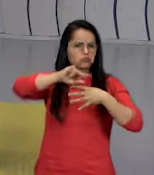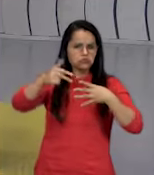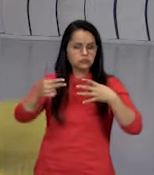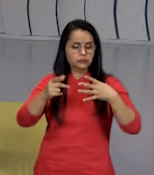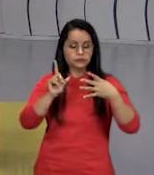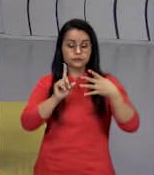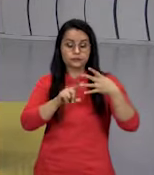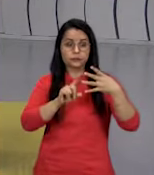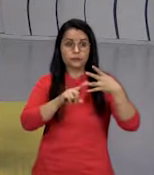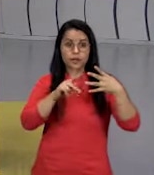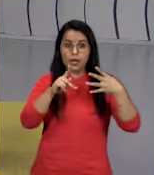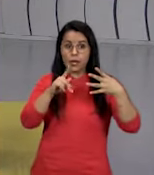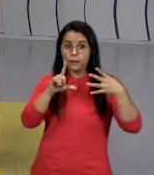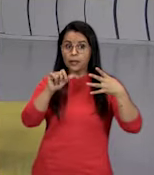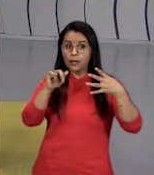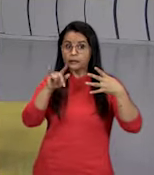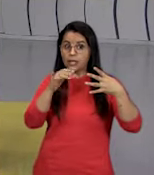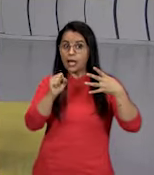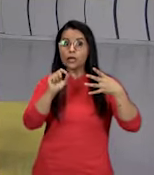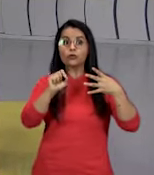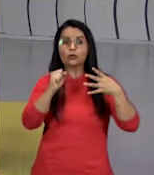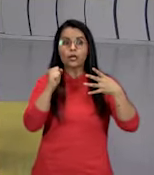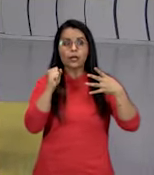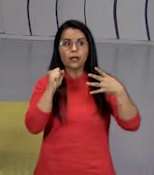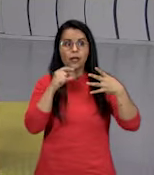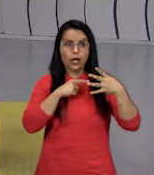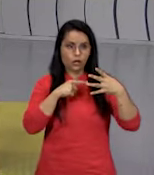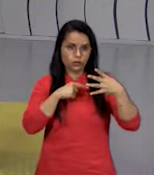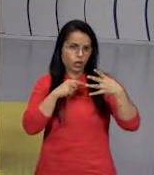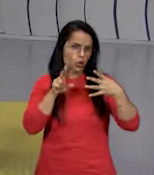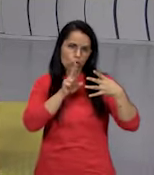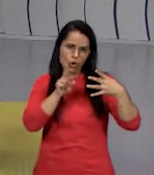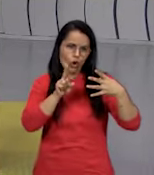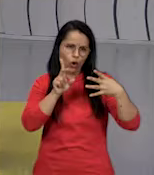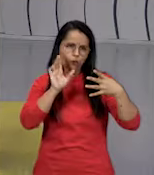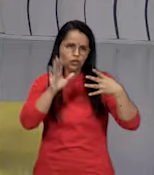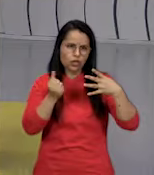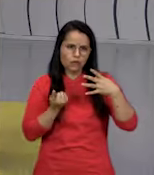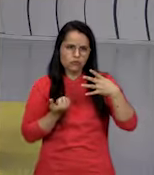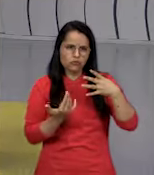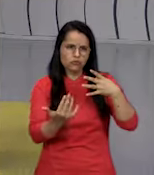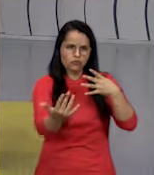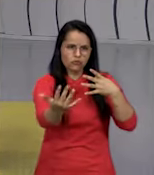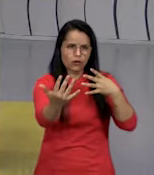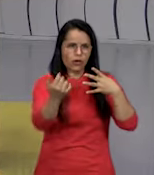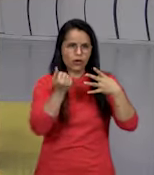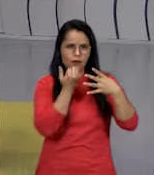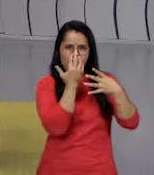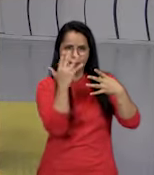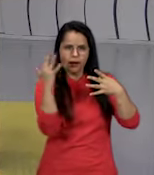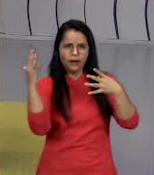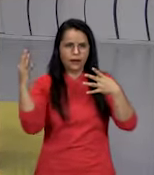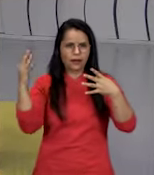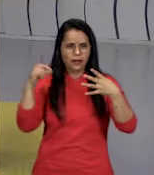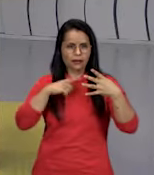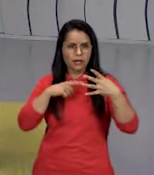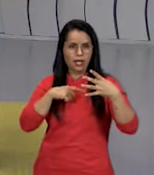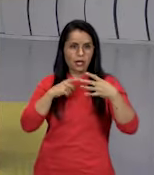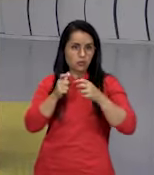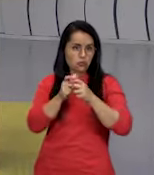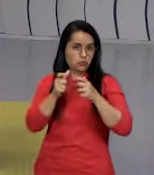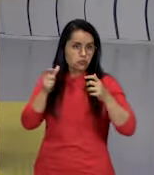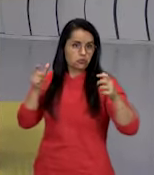reino plantar, que é o reino das plantas, o próprio nome já diz, a diversidade de plantas é imensa.